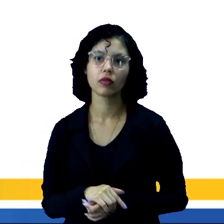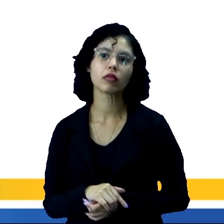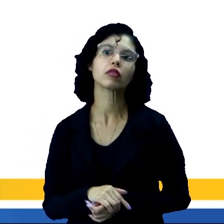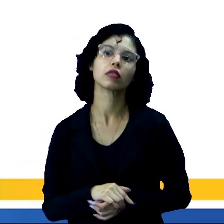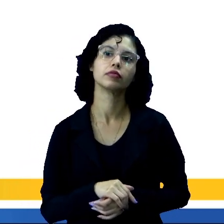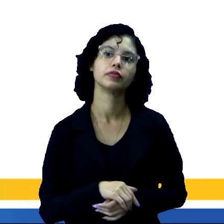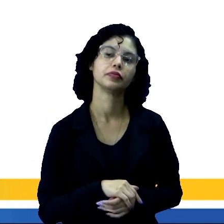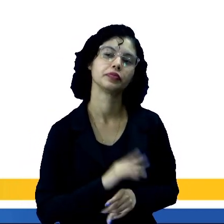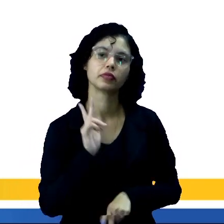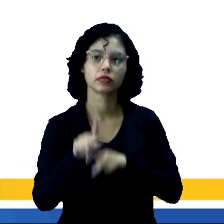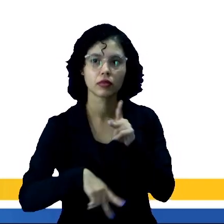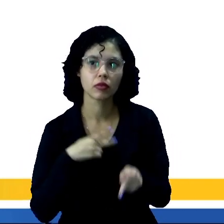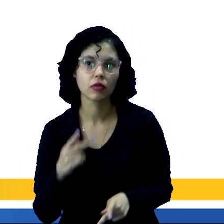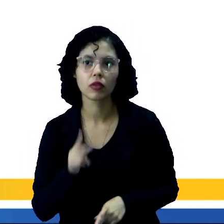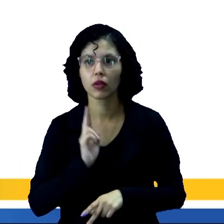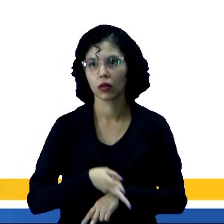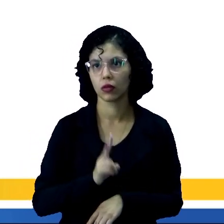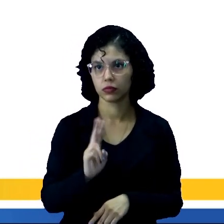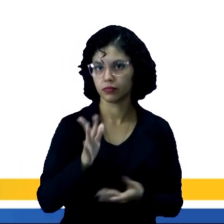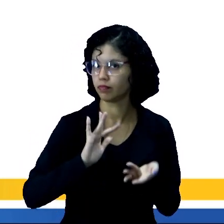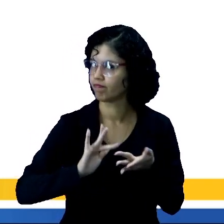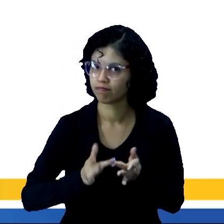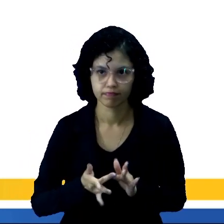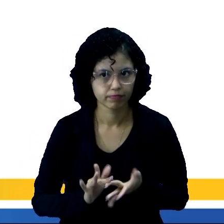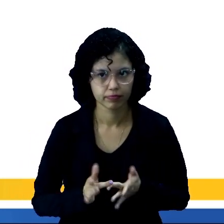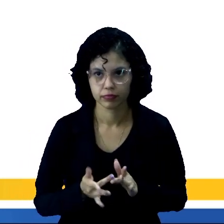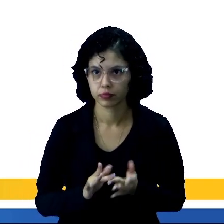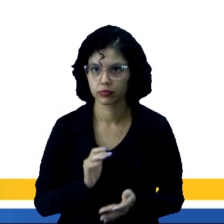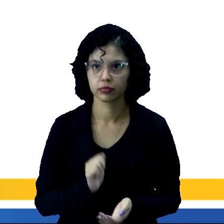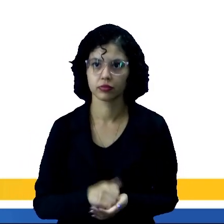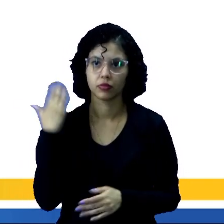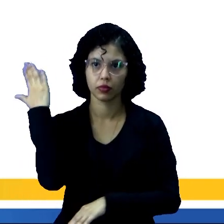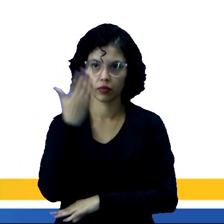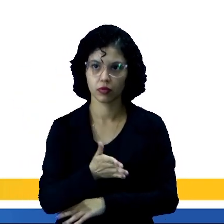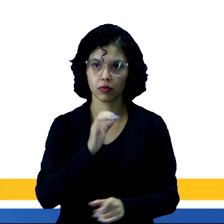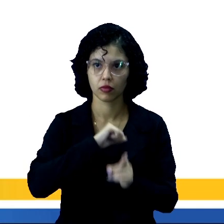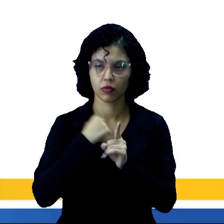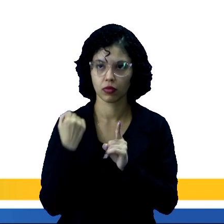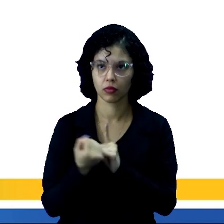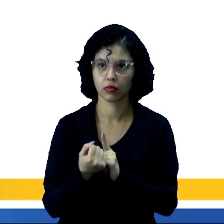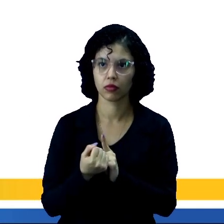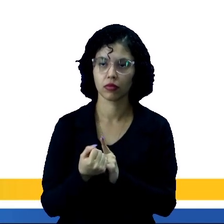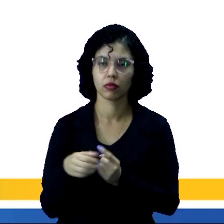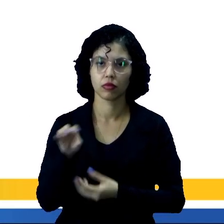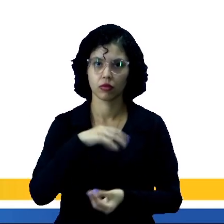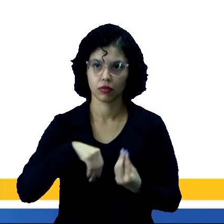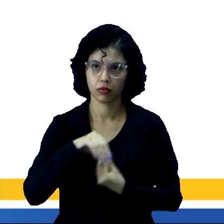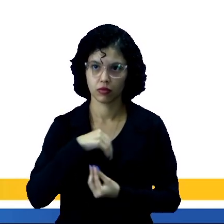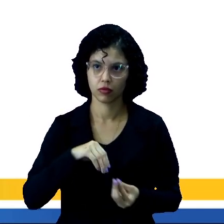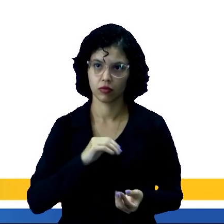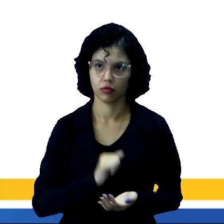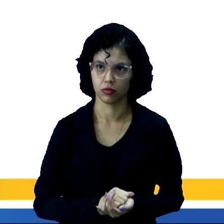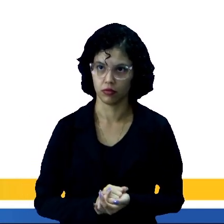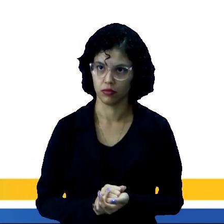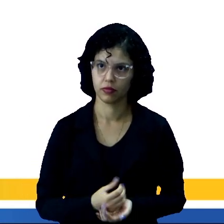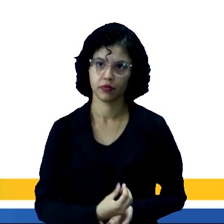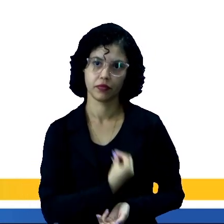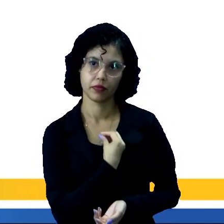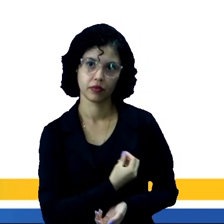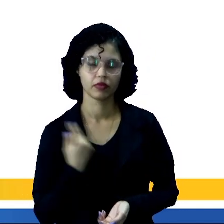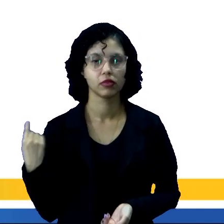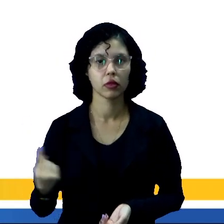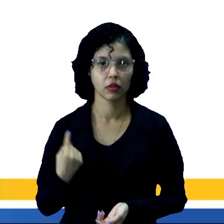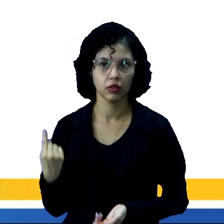Os isolados são povos que não mantêm, então, contato direto ou regular com a sociedade que envolve